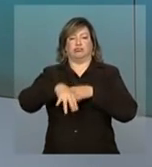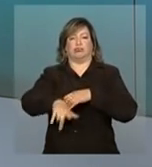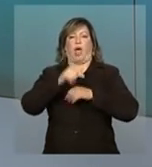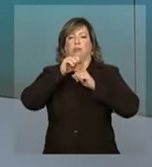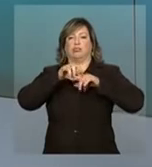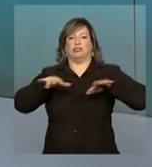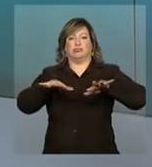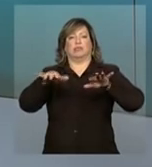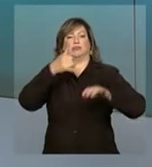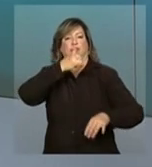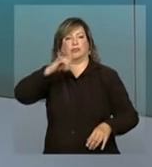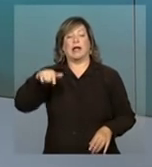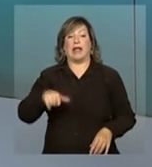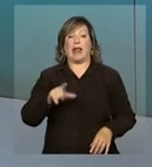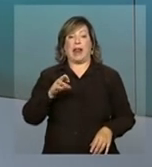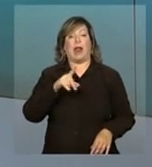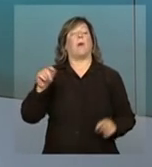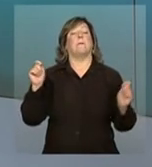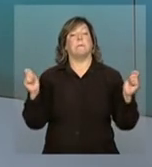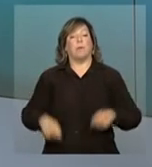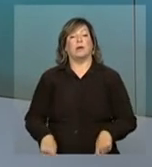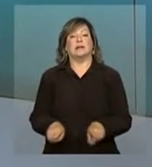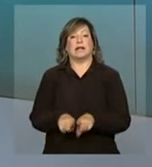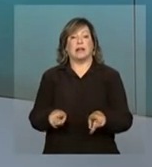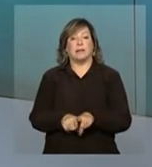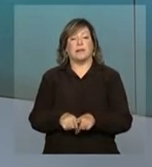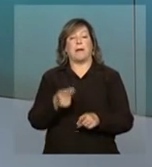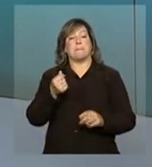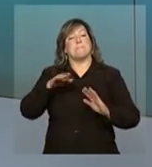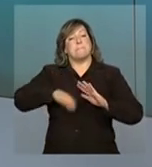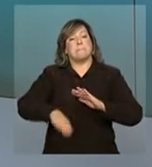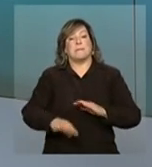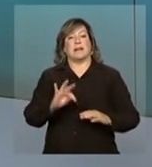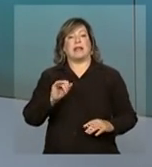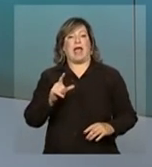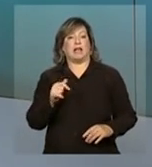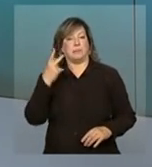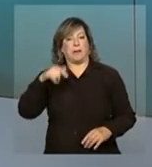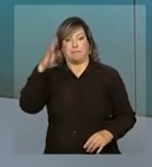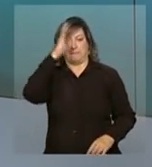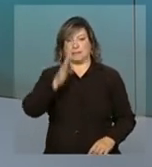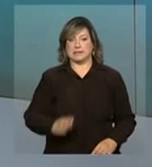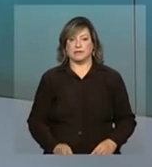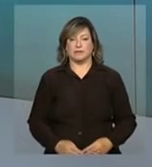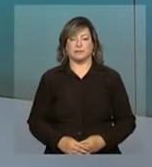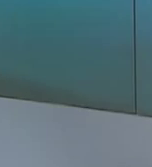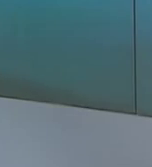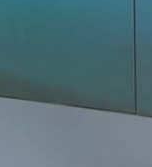competitividade, os leilões podem permitir tarifas mais baixas para os brasileiros.